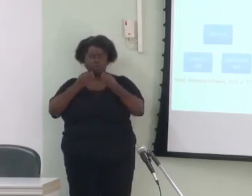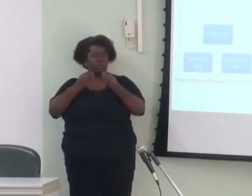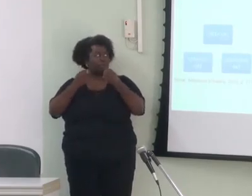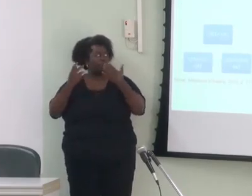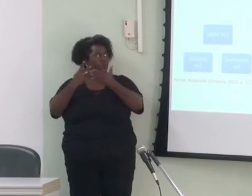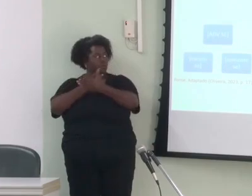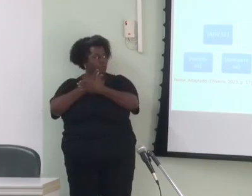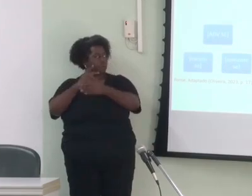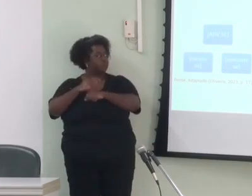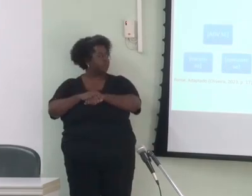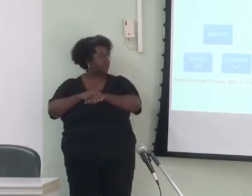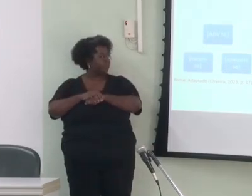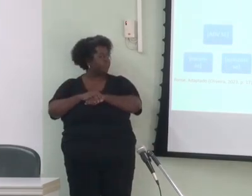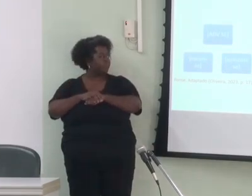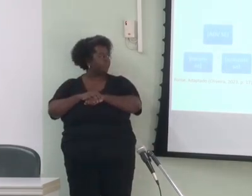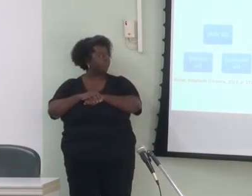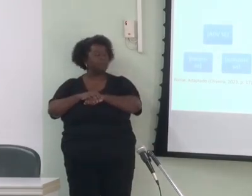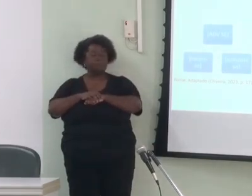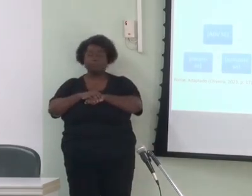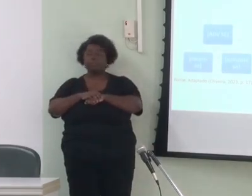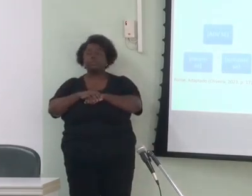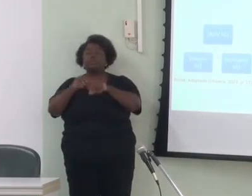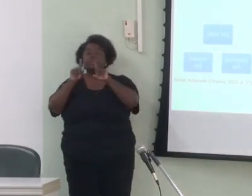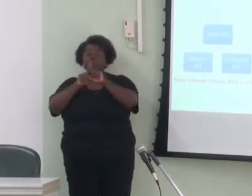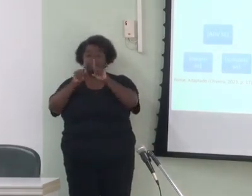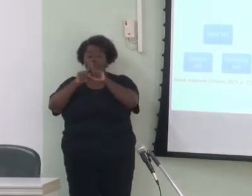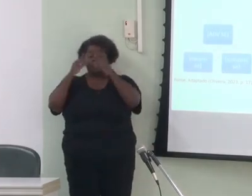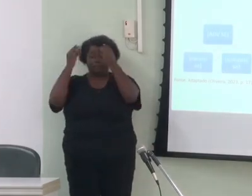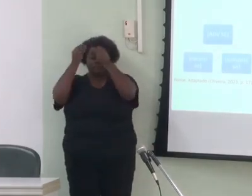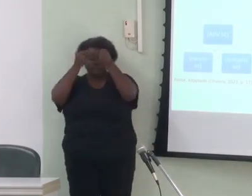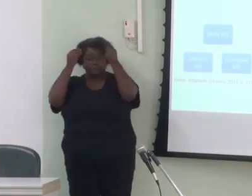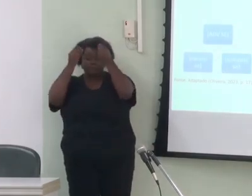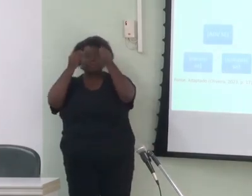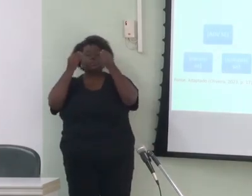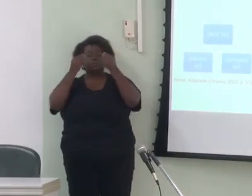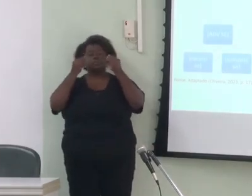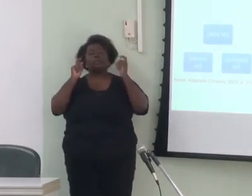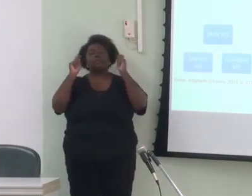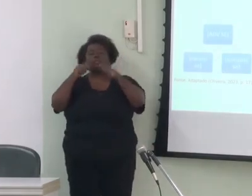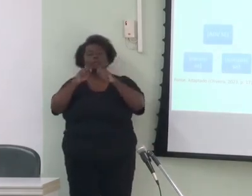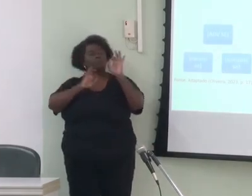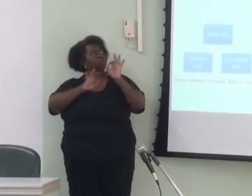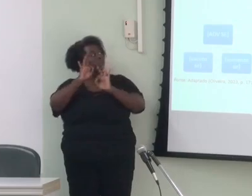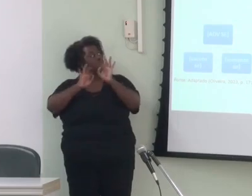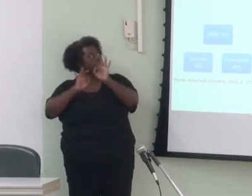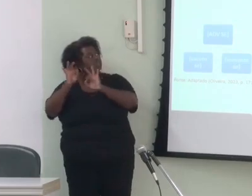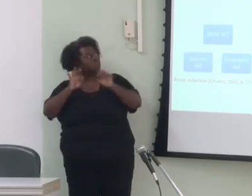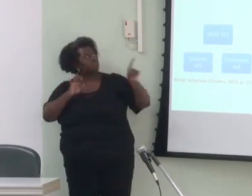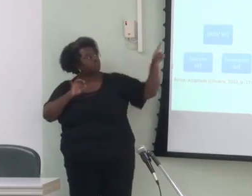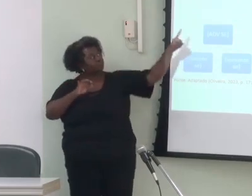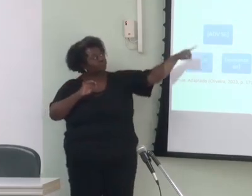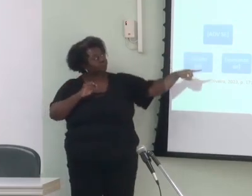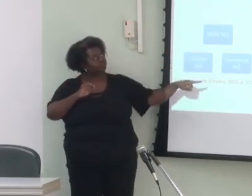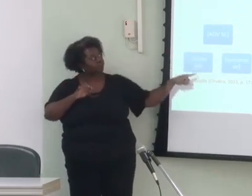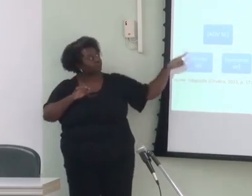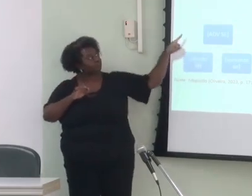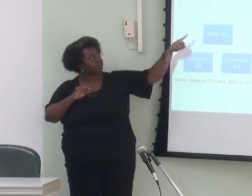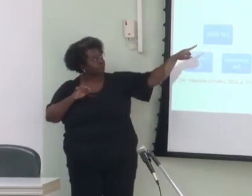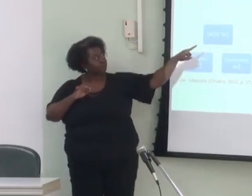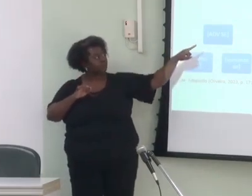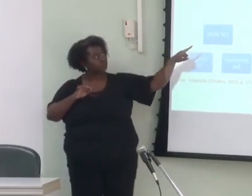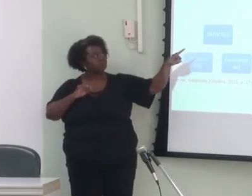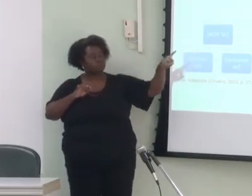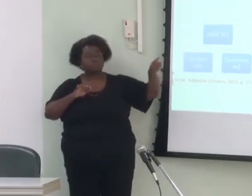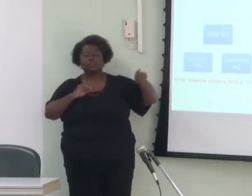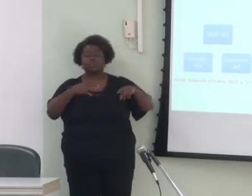no mais alto grau de abstração conectores podem ser analisados pelo esquema x-conge que generaliza sobre propriedades de forma de